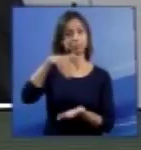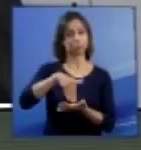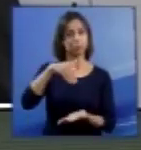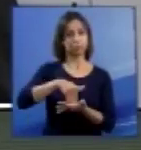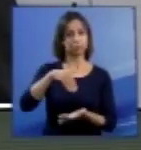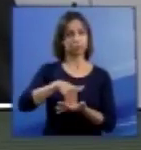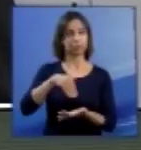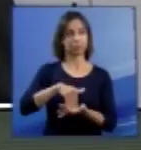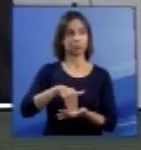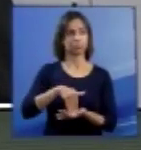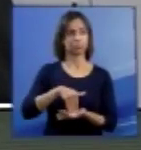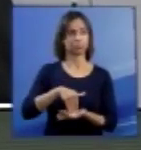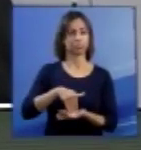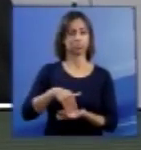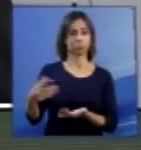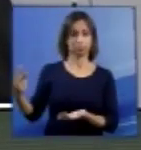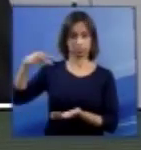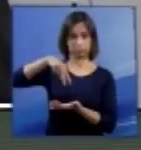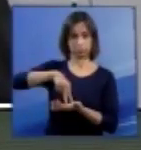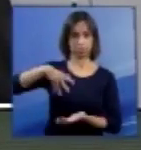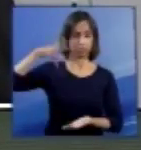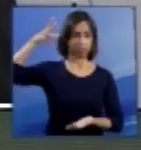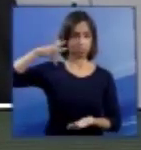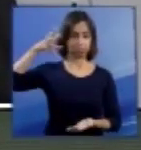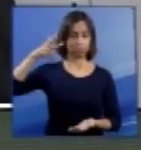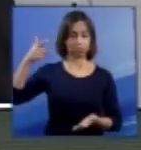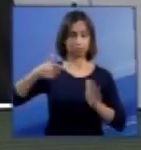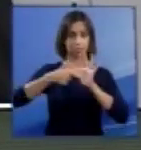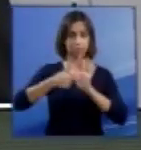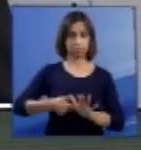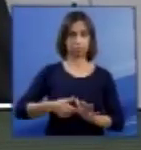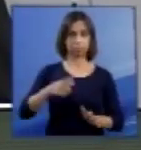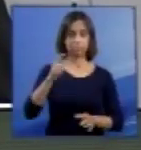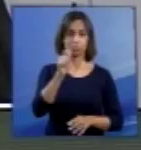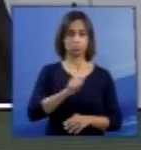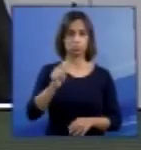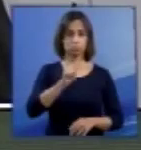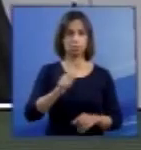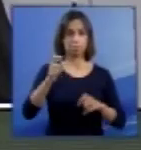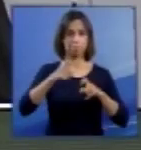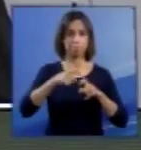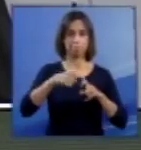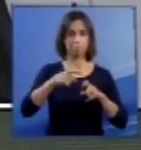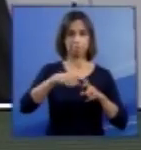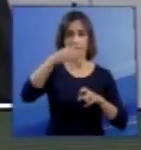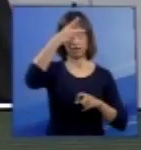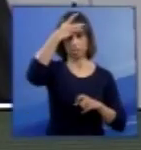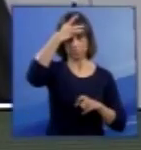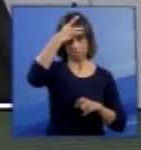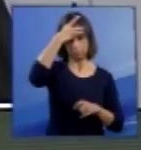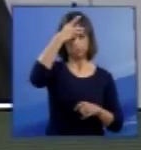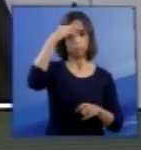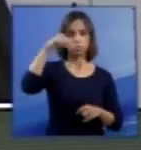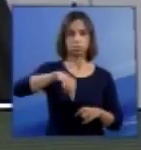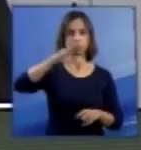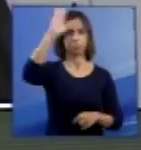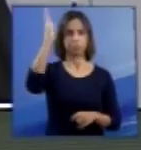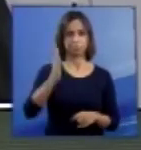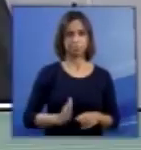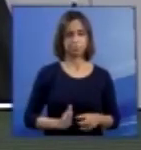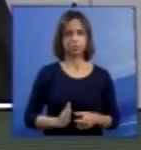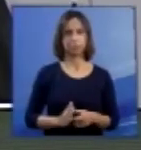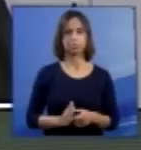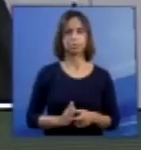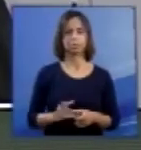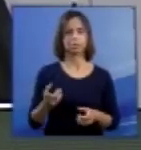assentada de hoje, temos a presença da Associação Médico-Espírita do Brasil e